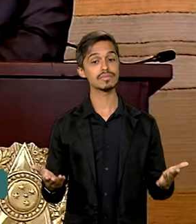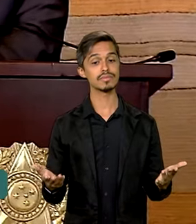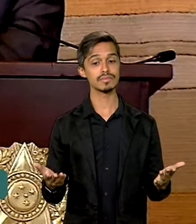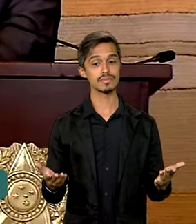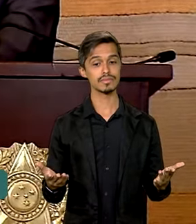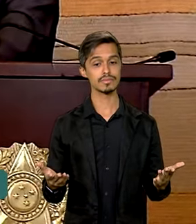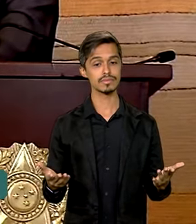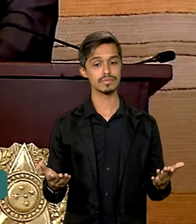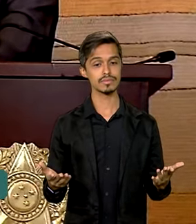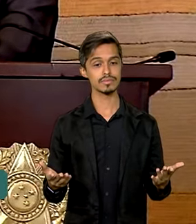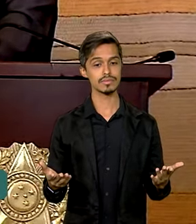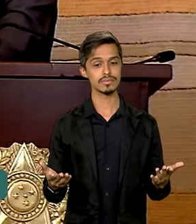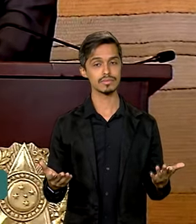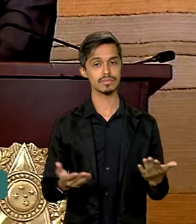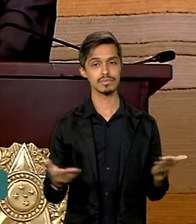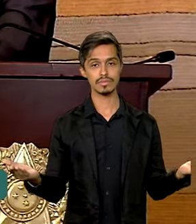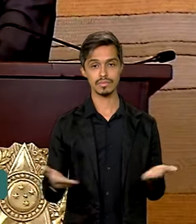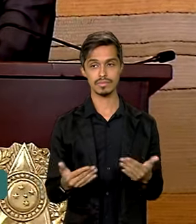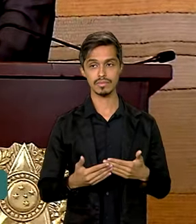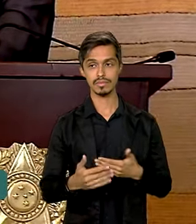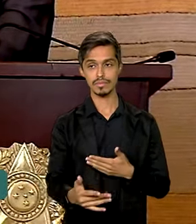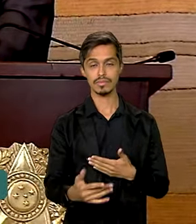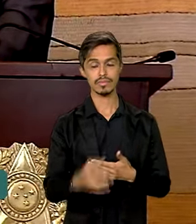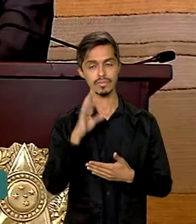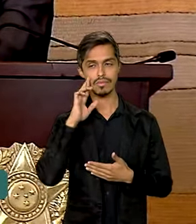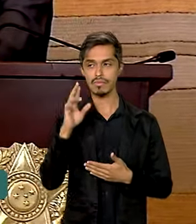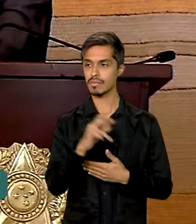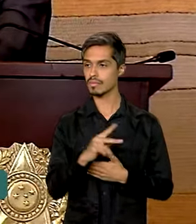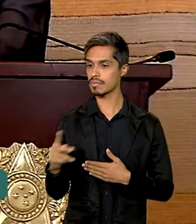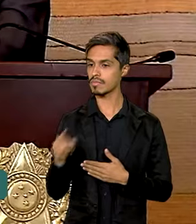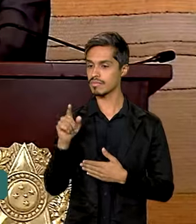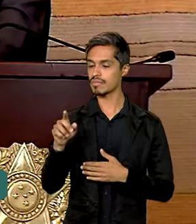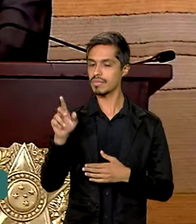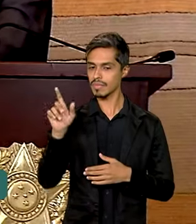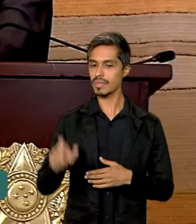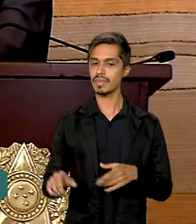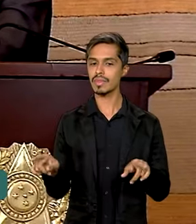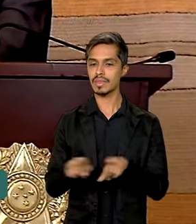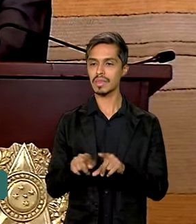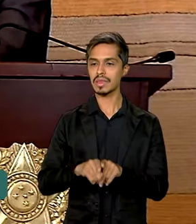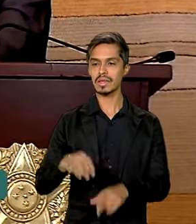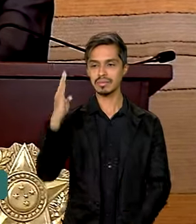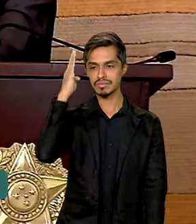Portanto, de agora em diante, senhor presidente, o senhor será beninense também.